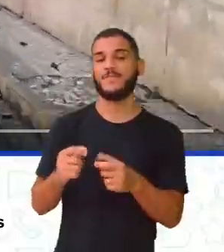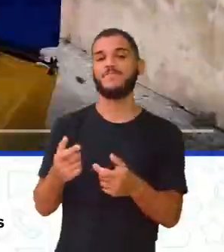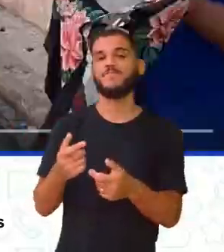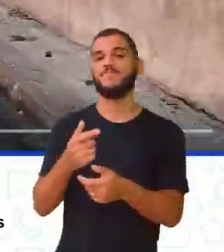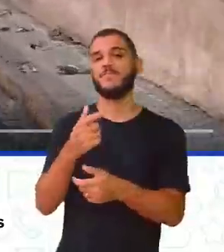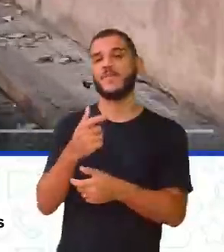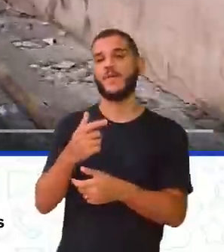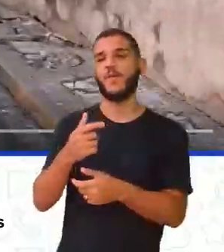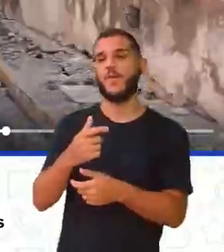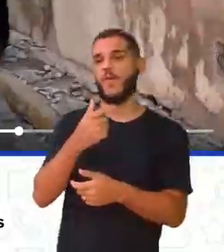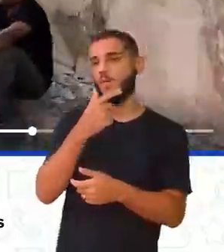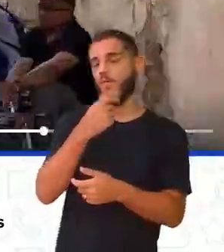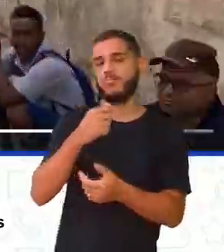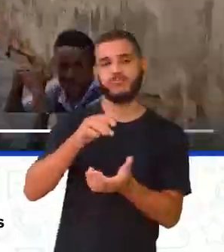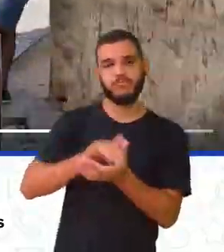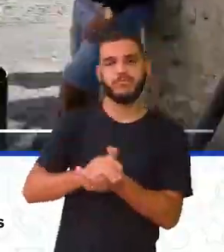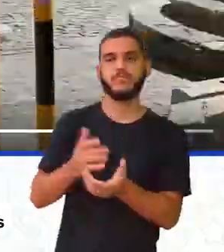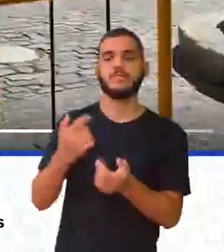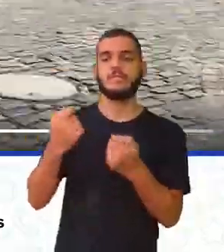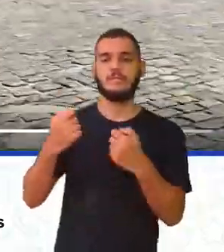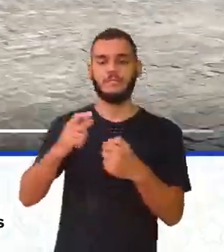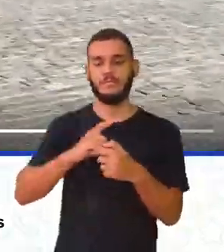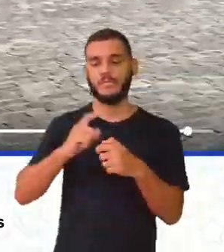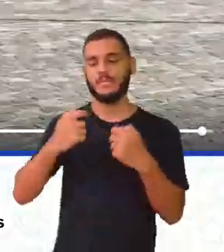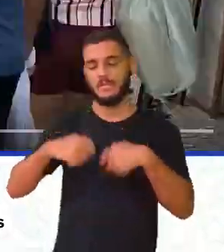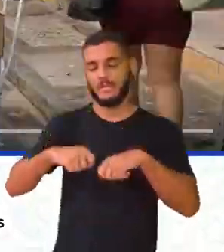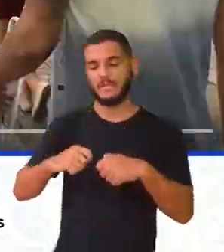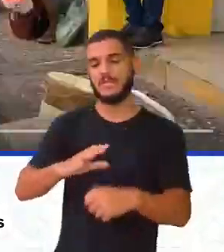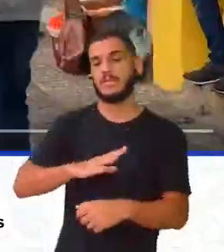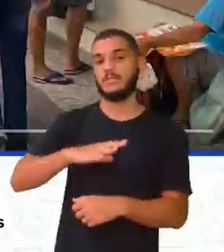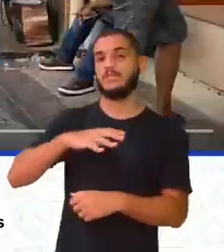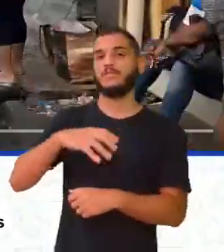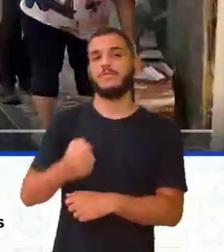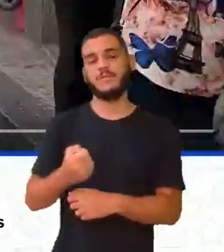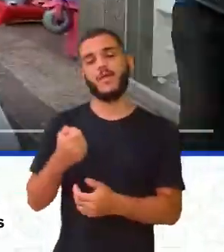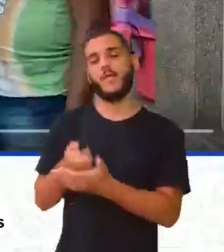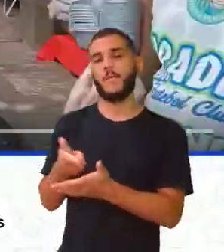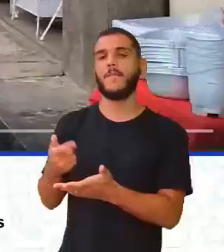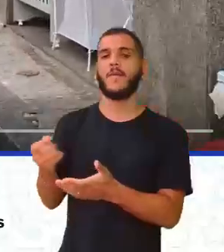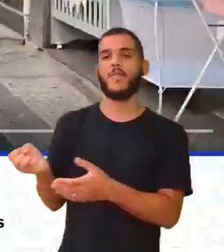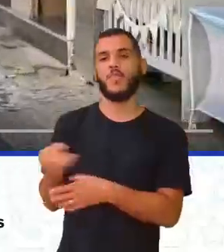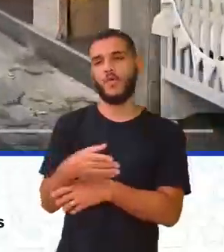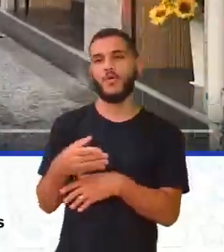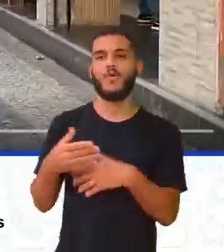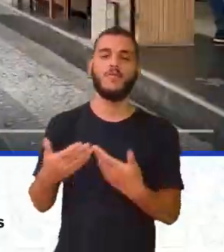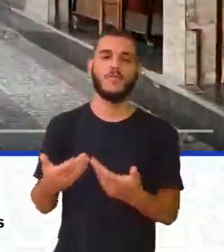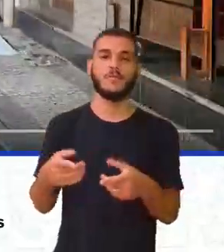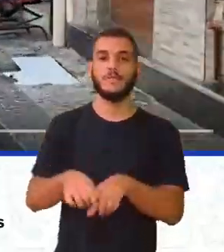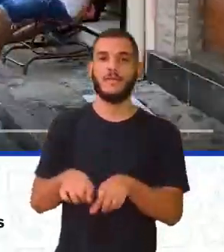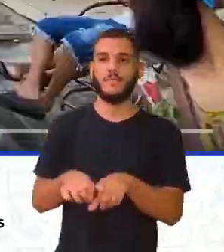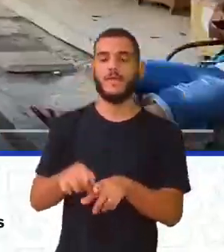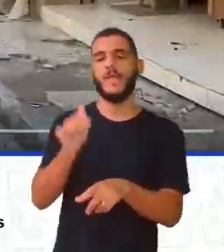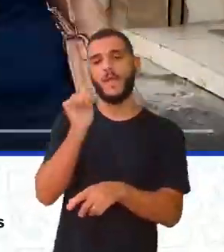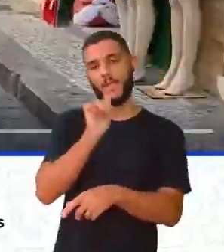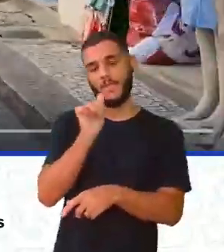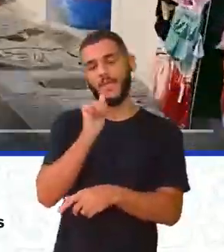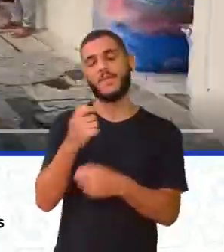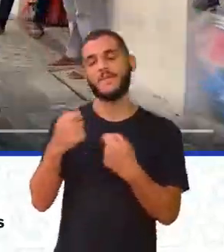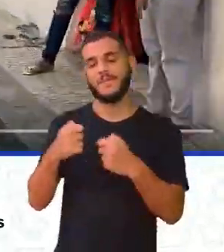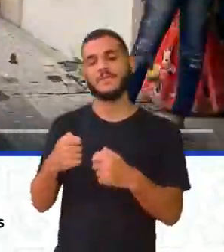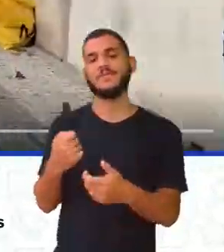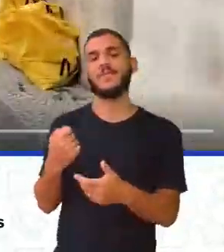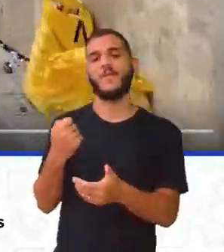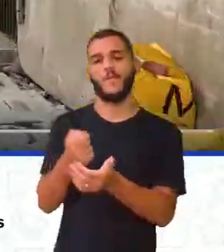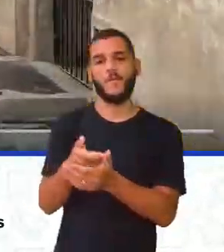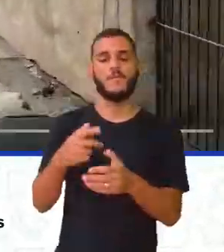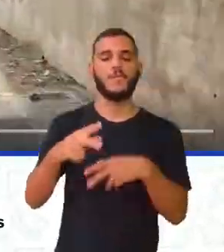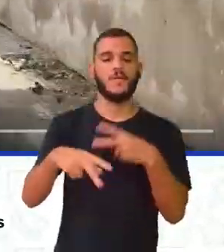do ano com o celular novo, né? A Isa fica feliz, fica alegre. mesmo jeito, a Isa tem que comprar alguma coisa para o